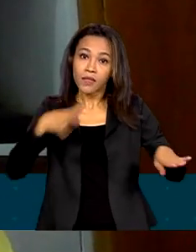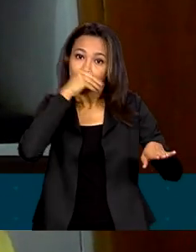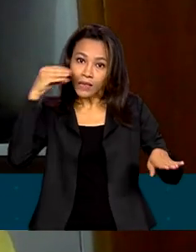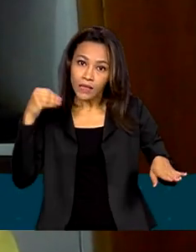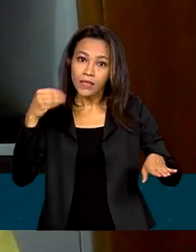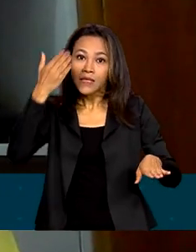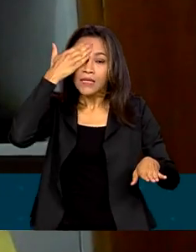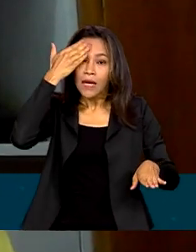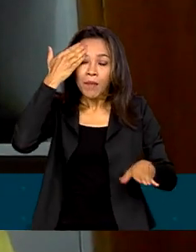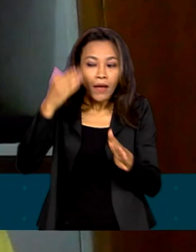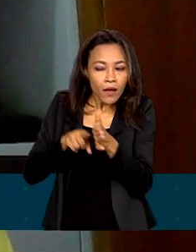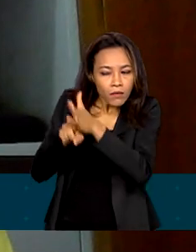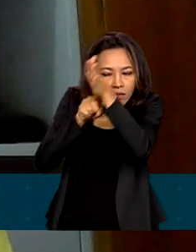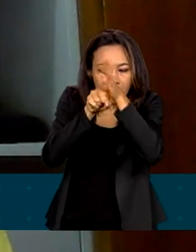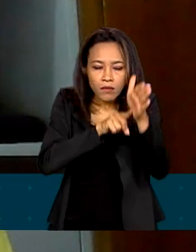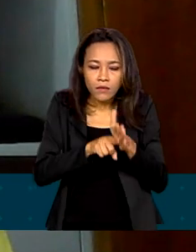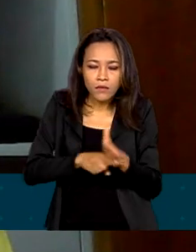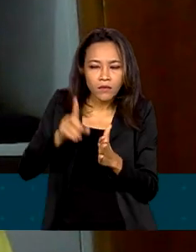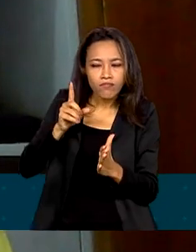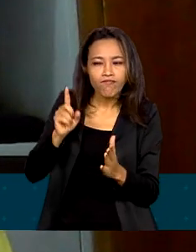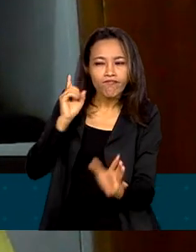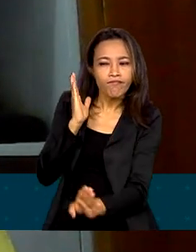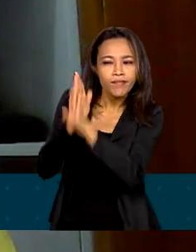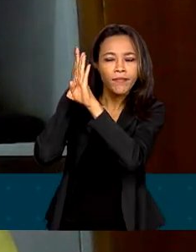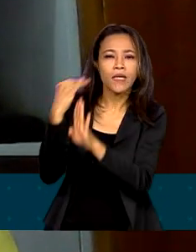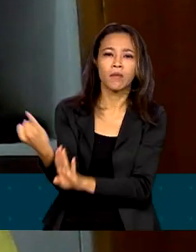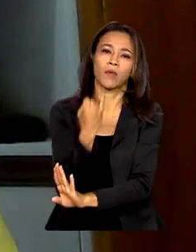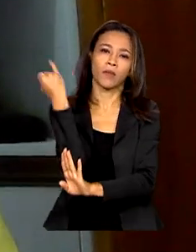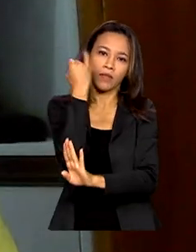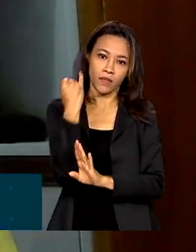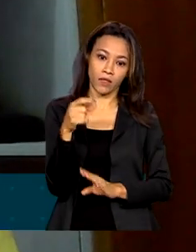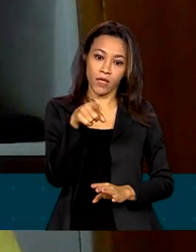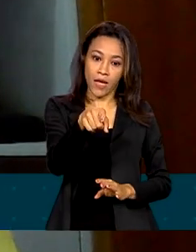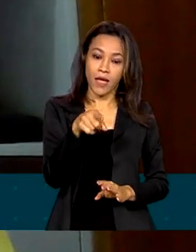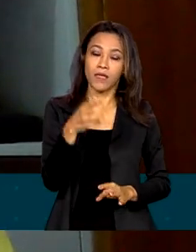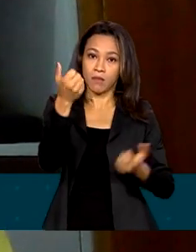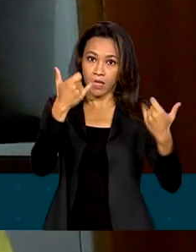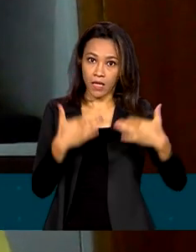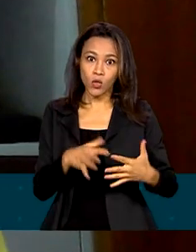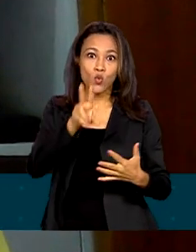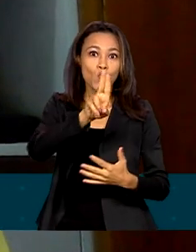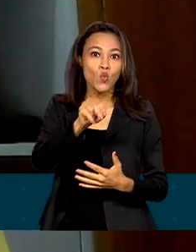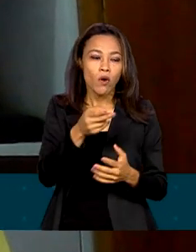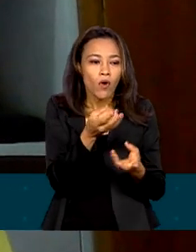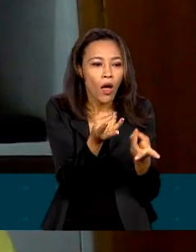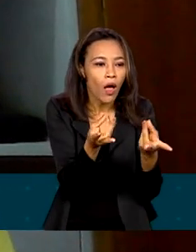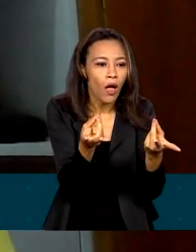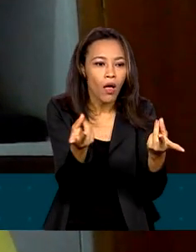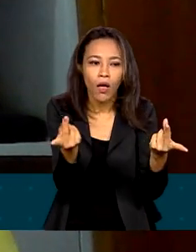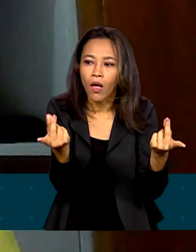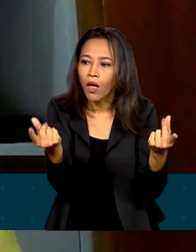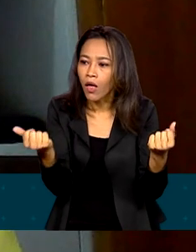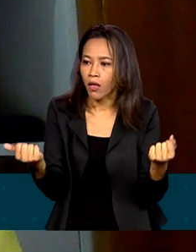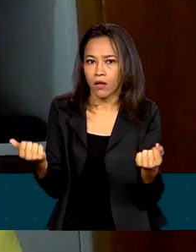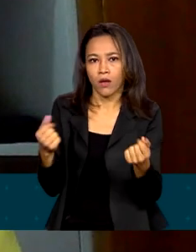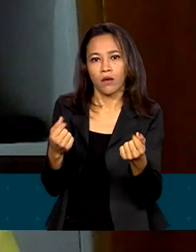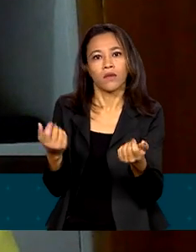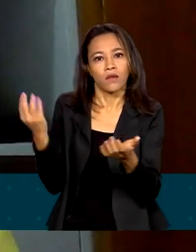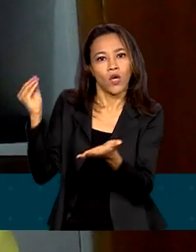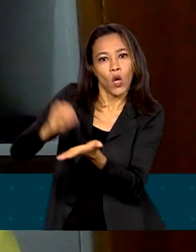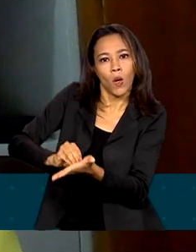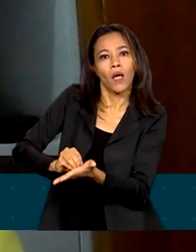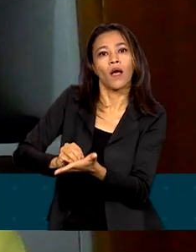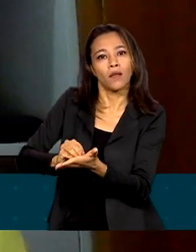diagnósticos é fundamental. É uma população que não é considerada no censo, nunca foi contada. O IBGE alega que falta